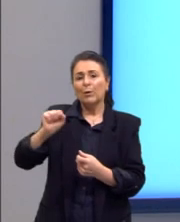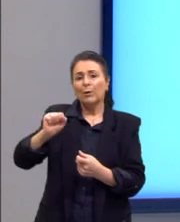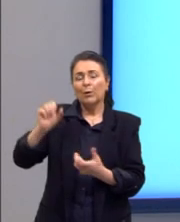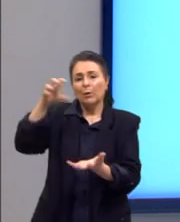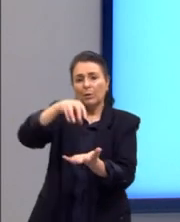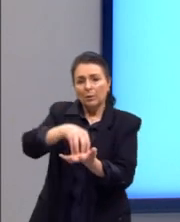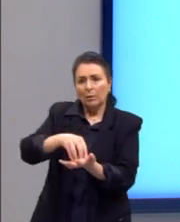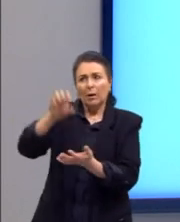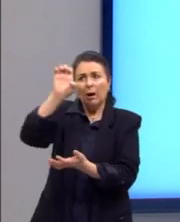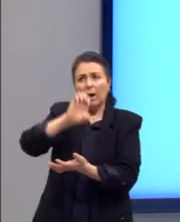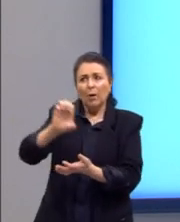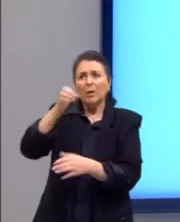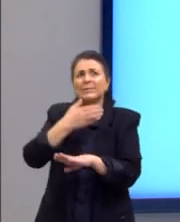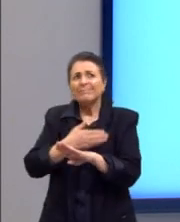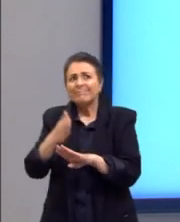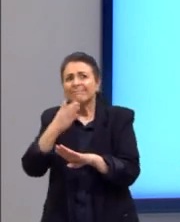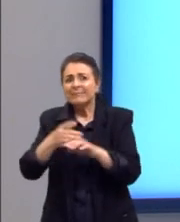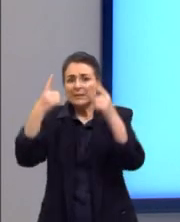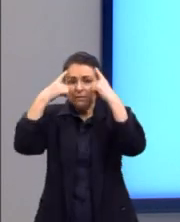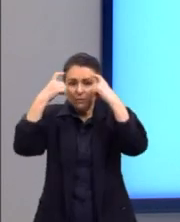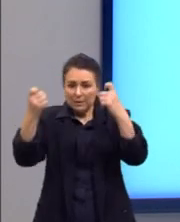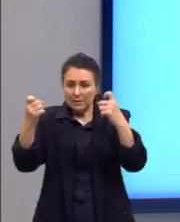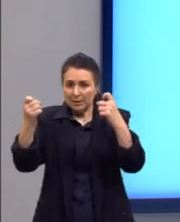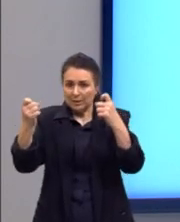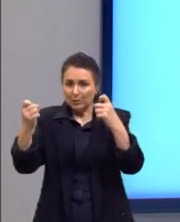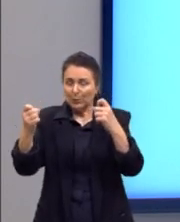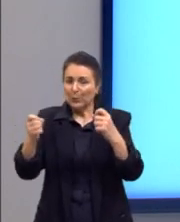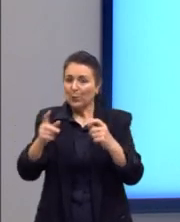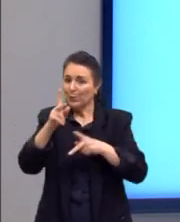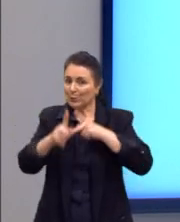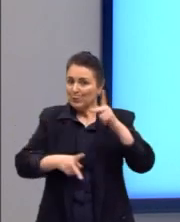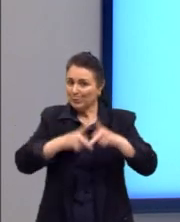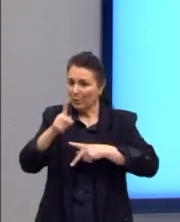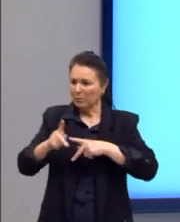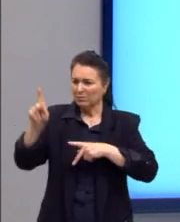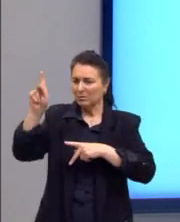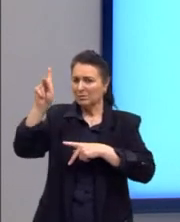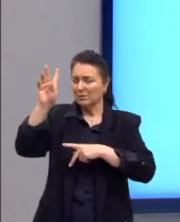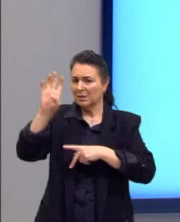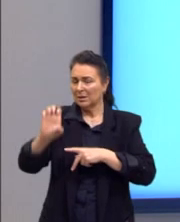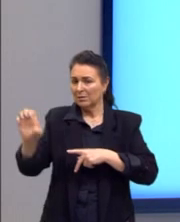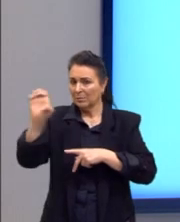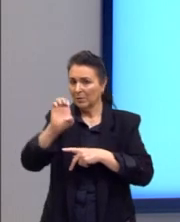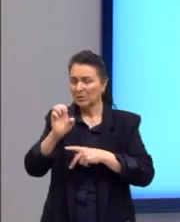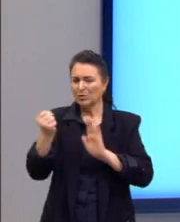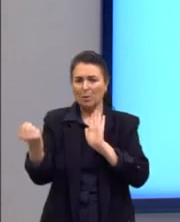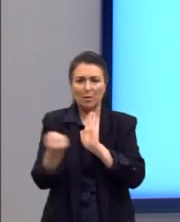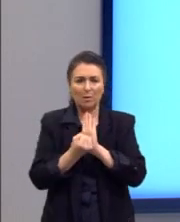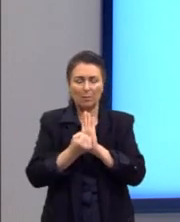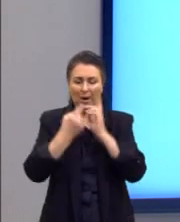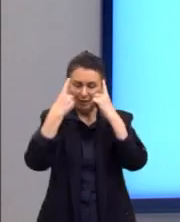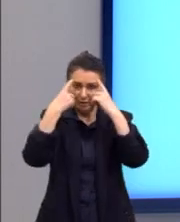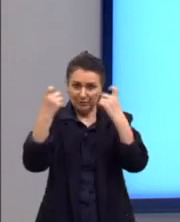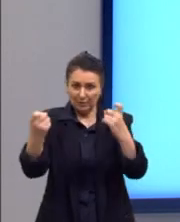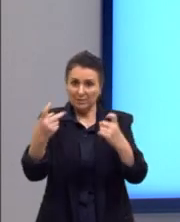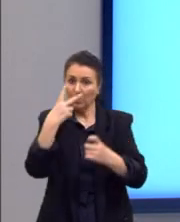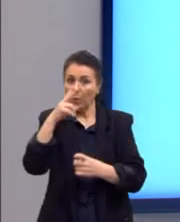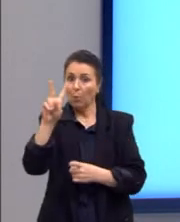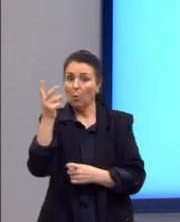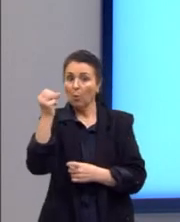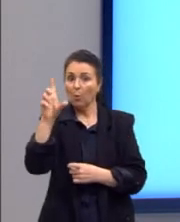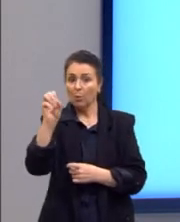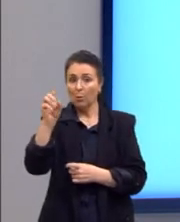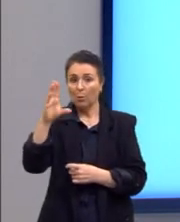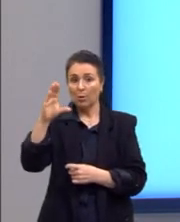ensaiou esta violência contra os povos europeus. Precisamos ver que não marcamos essa violência tanto quanto o holocausto, por exemplo.